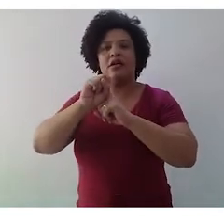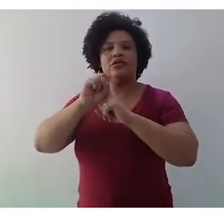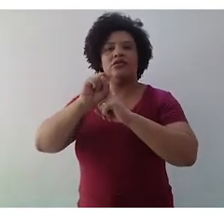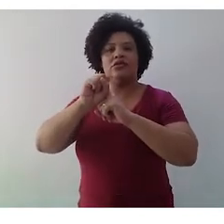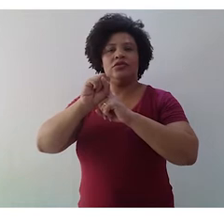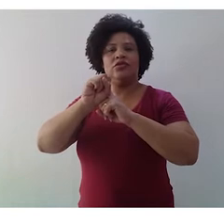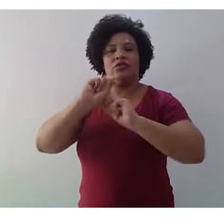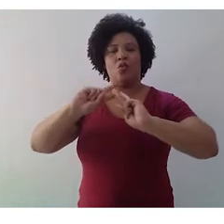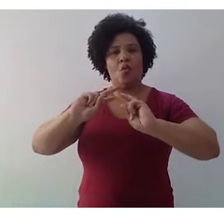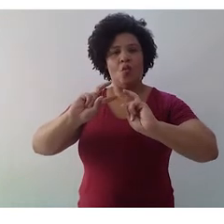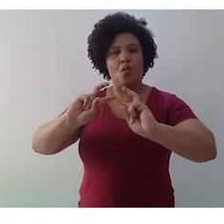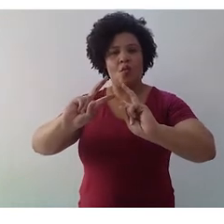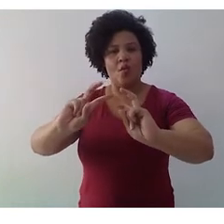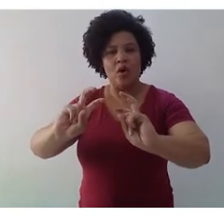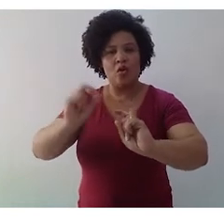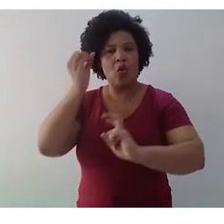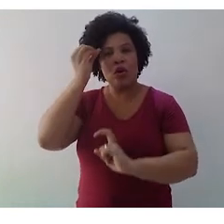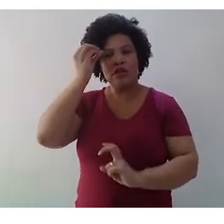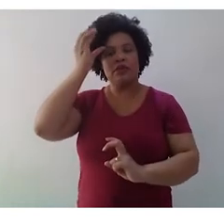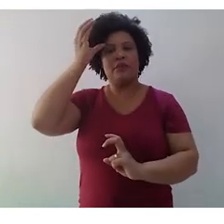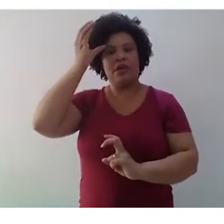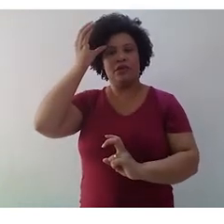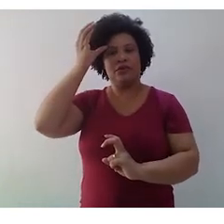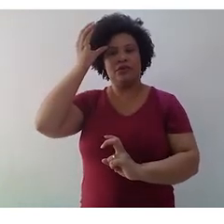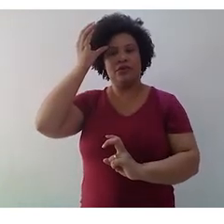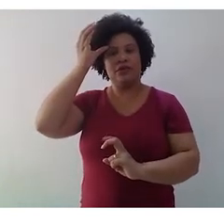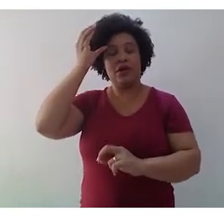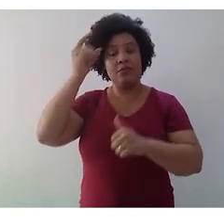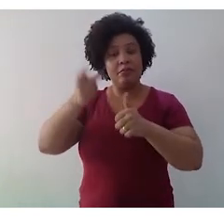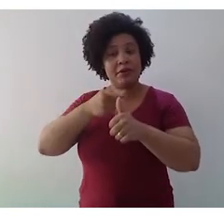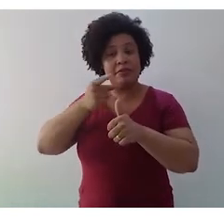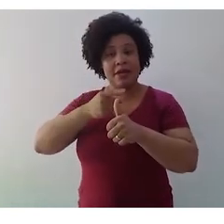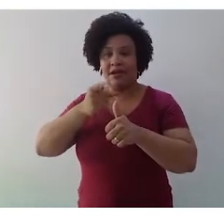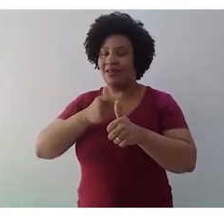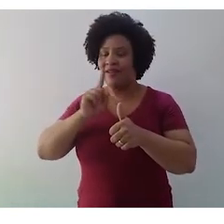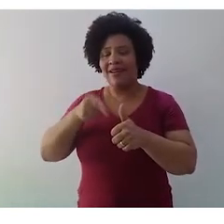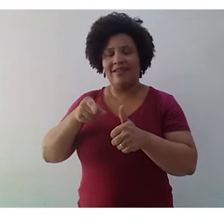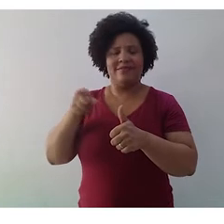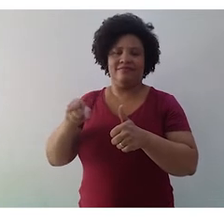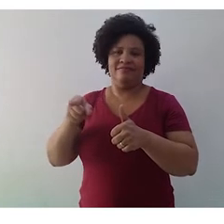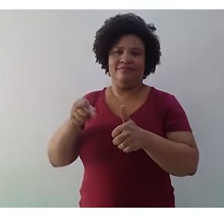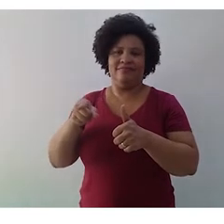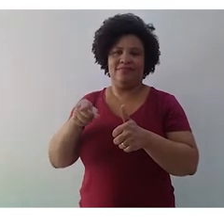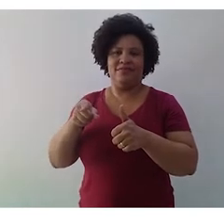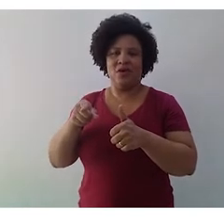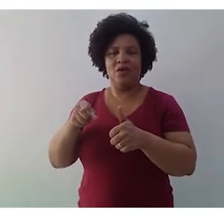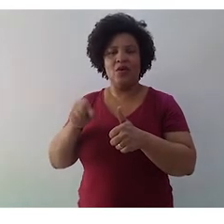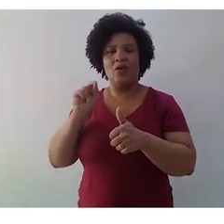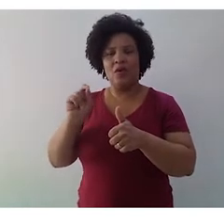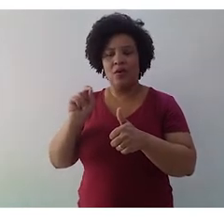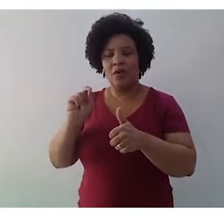do que alguém que simplesmente tivesse perícia no dizer. Mais do que isso, a perícia no dizer, que pode ser